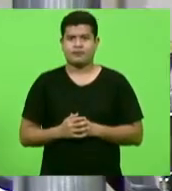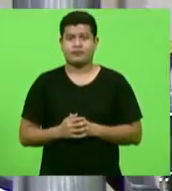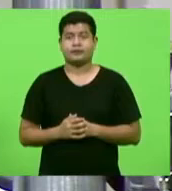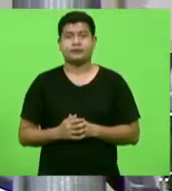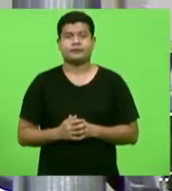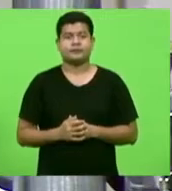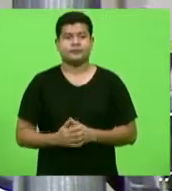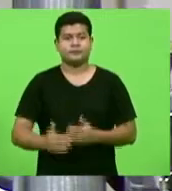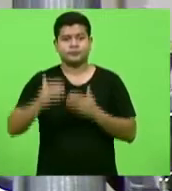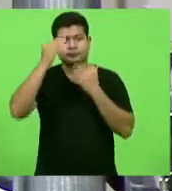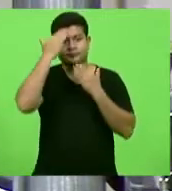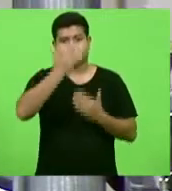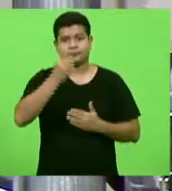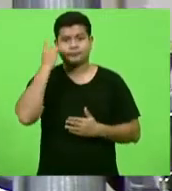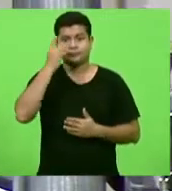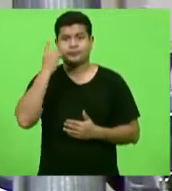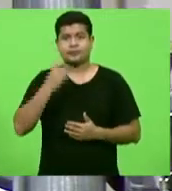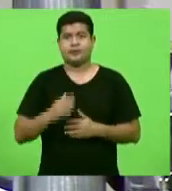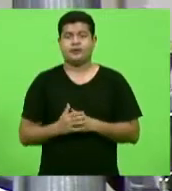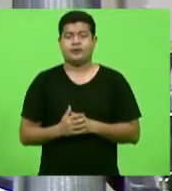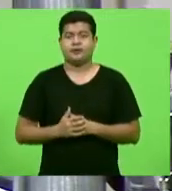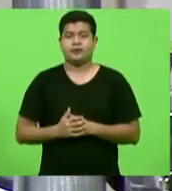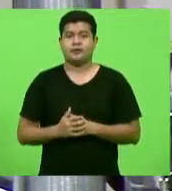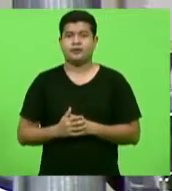Obrigado, deputado. Não havendo